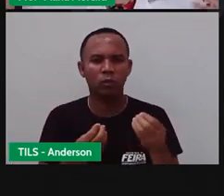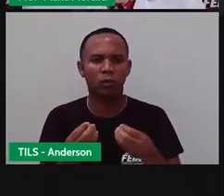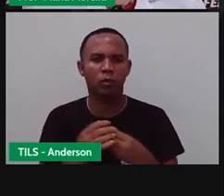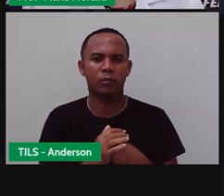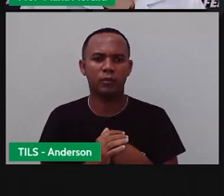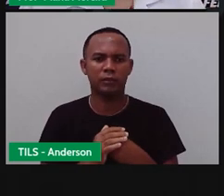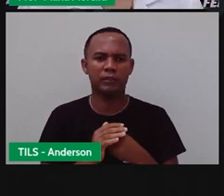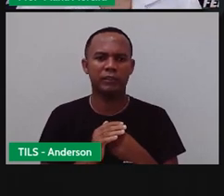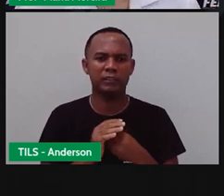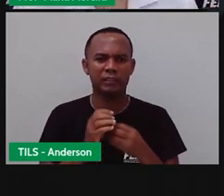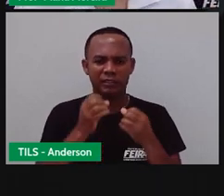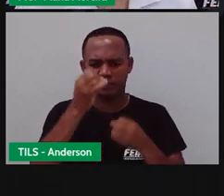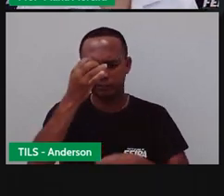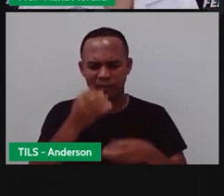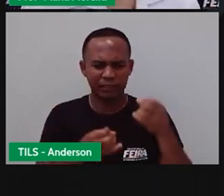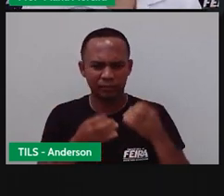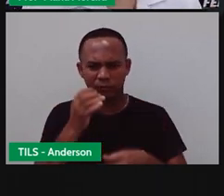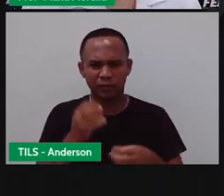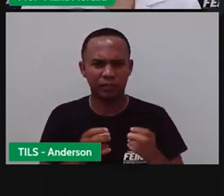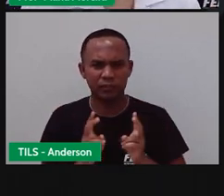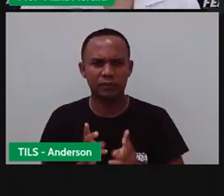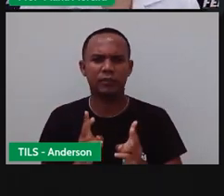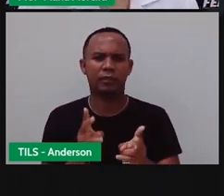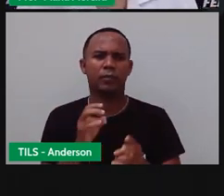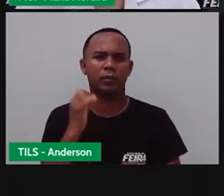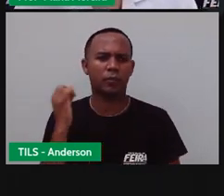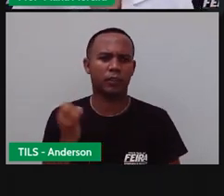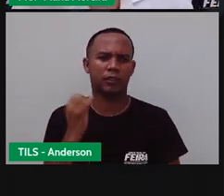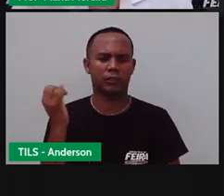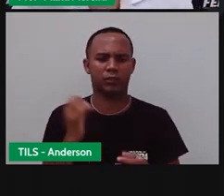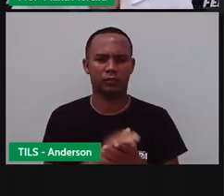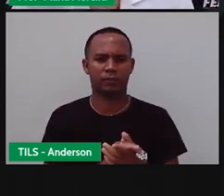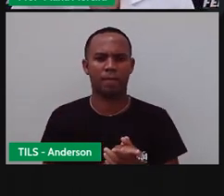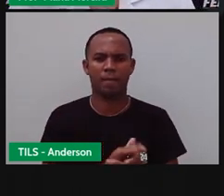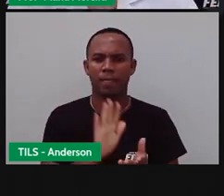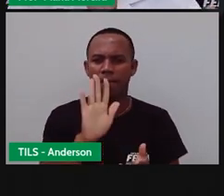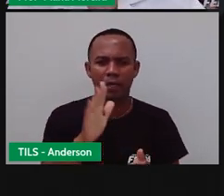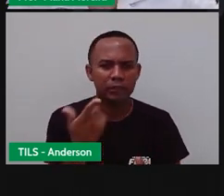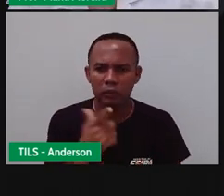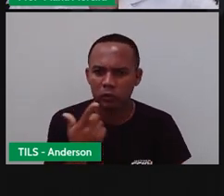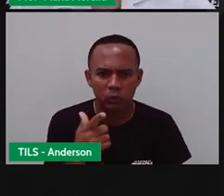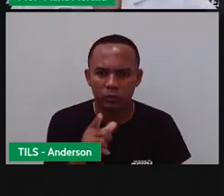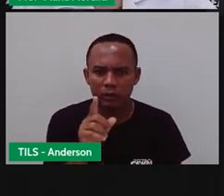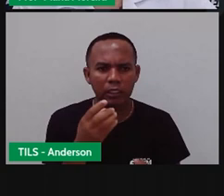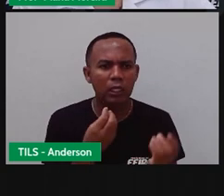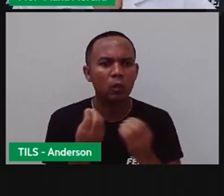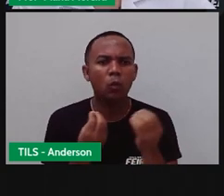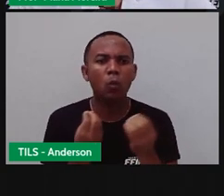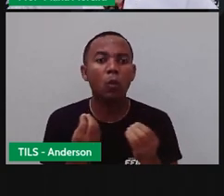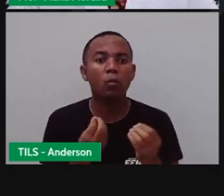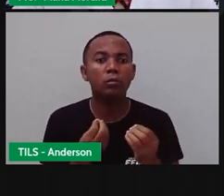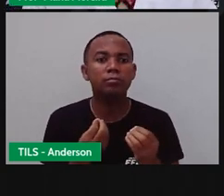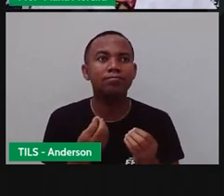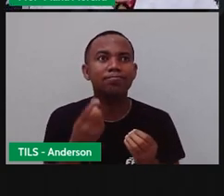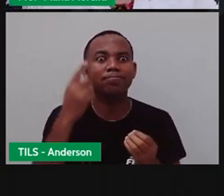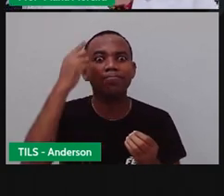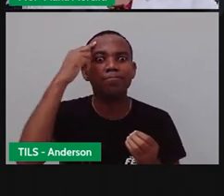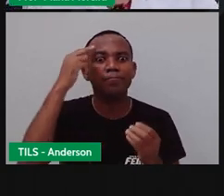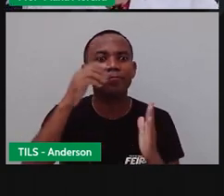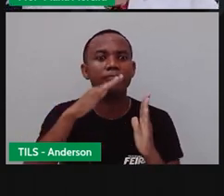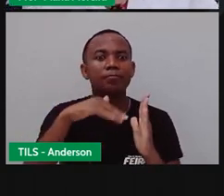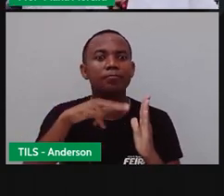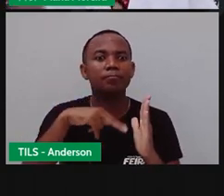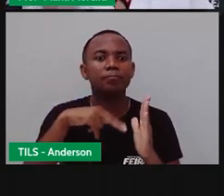a Pró tá falando aí sobre a importância desses registros. Porque se a não tivesse... Como era que a gente ia estudar? Não tem